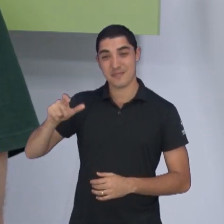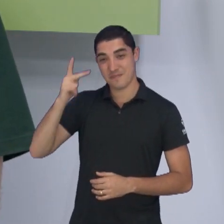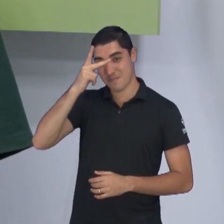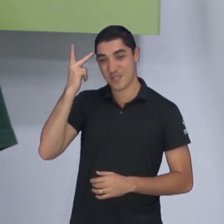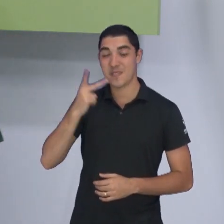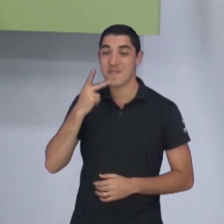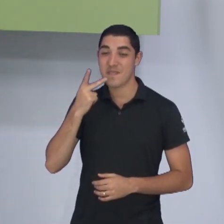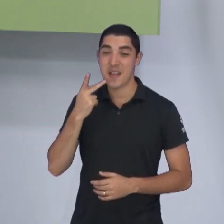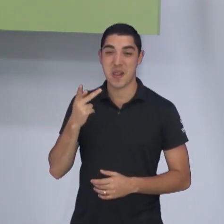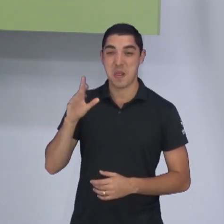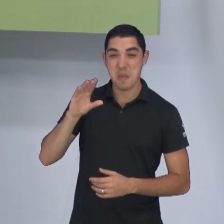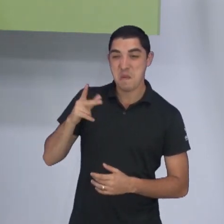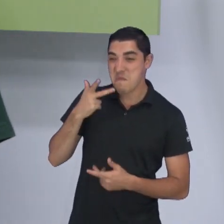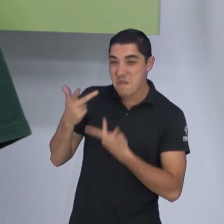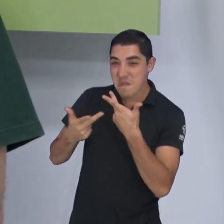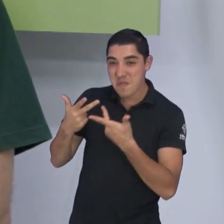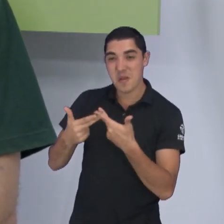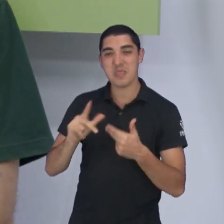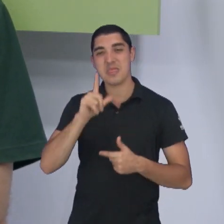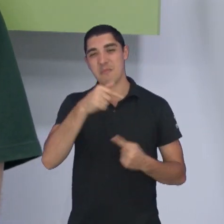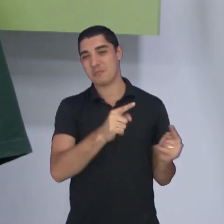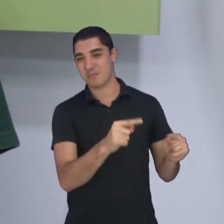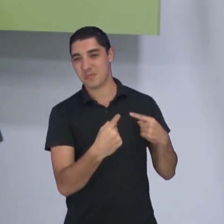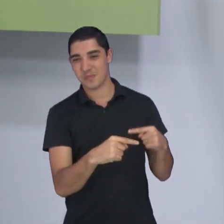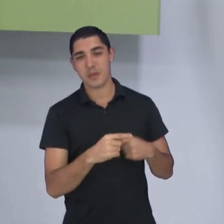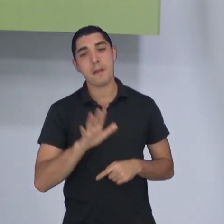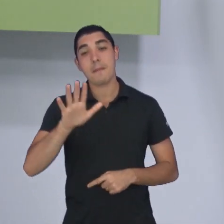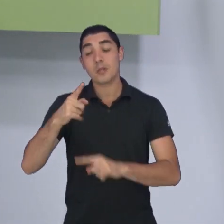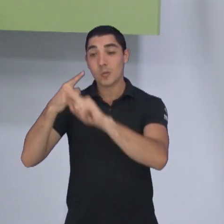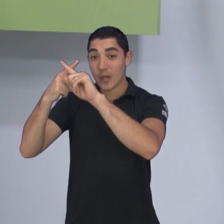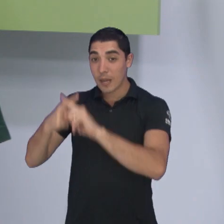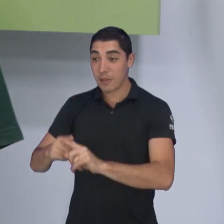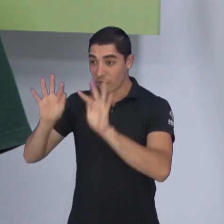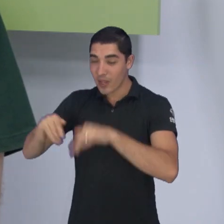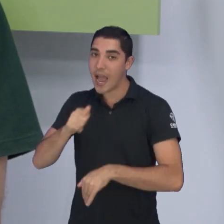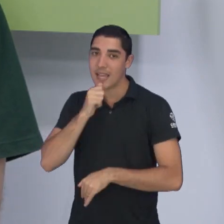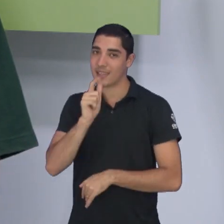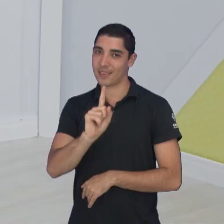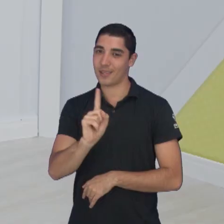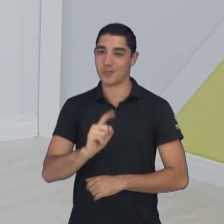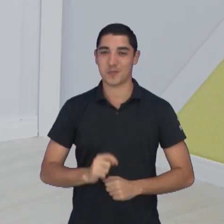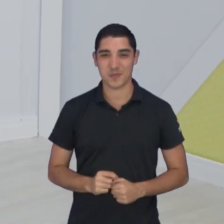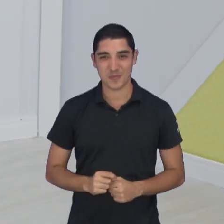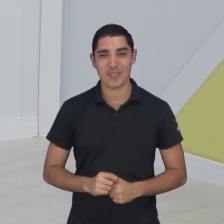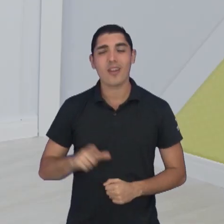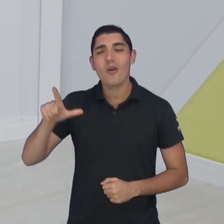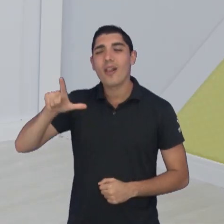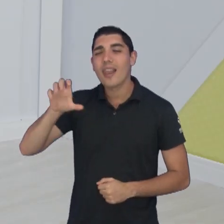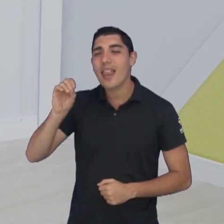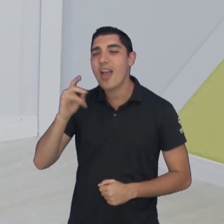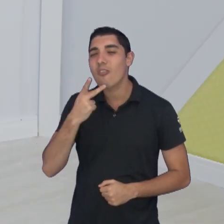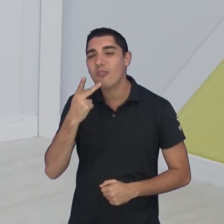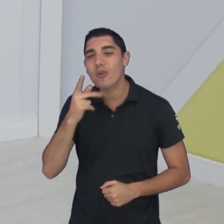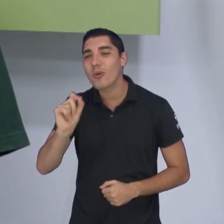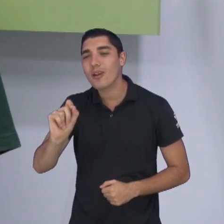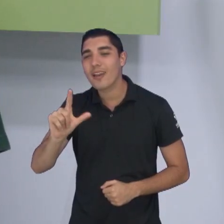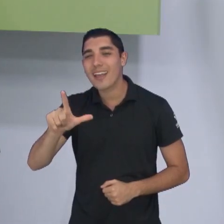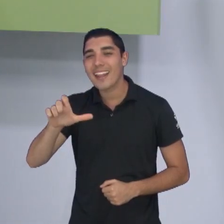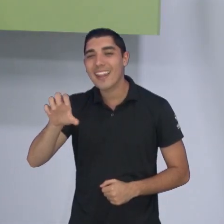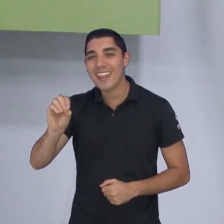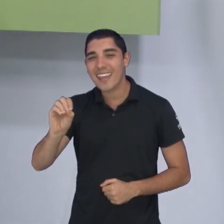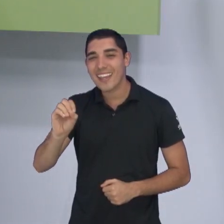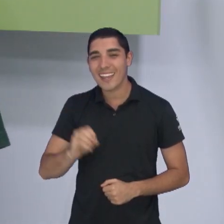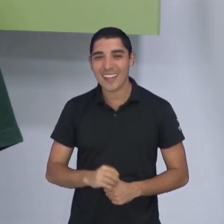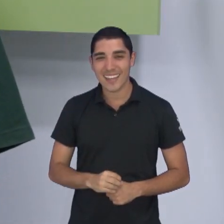Ou o que não quer. isso. Vontade de cair Mas o campeonato ainda não acabou, né? O importante é dizer isso. O o Léo tá falando aí? Ô, Léo, eu não entendi o que você falou. Estourou,